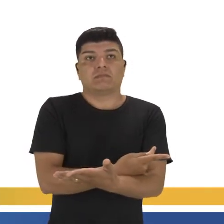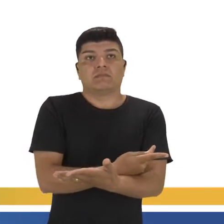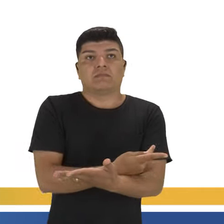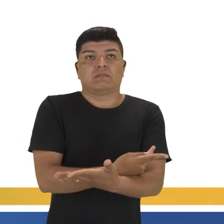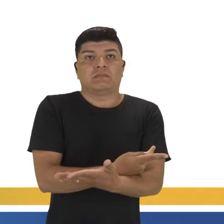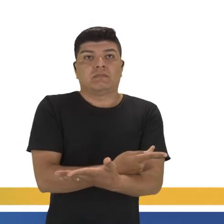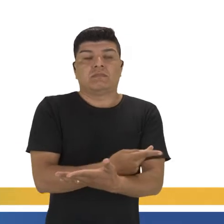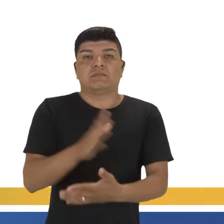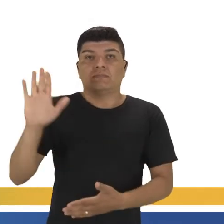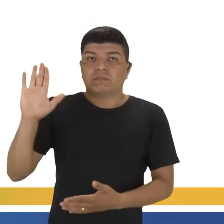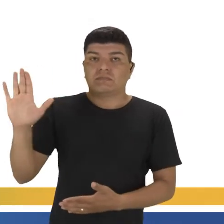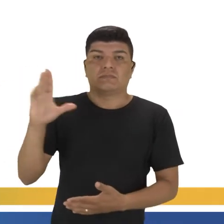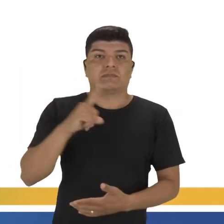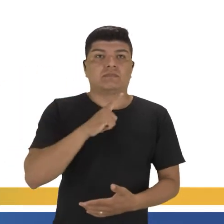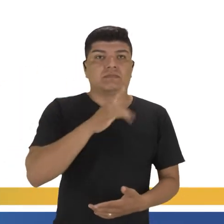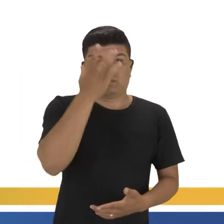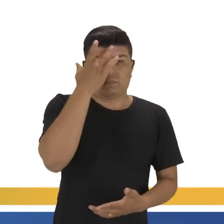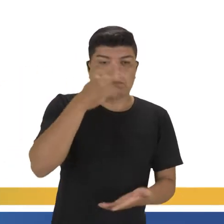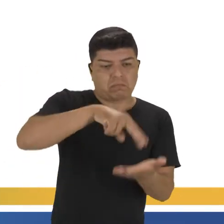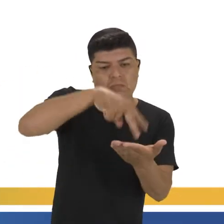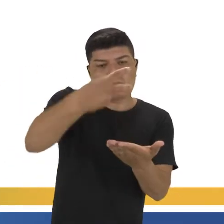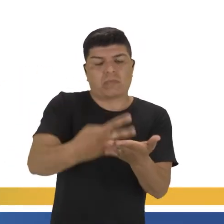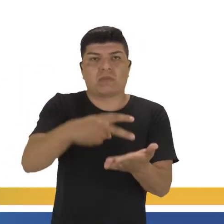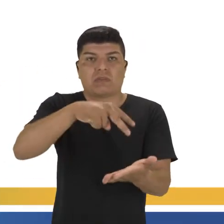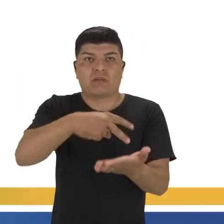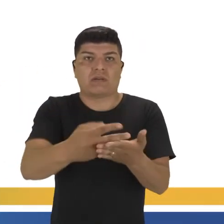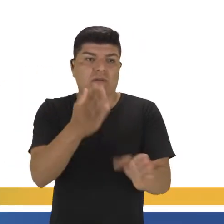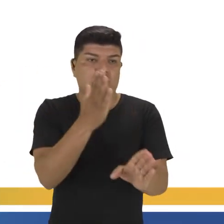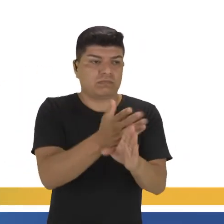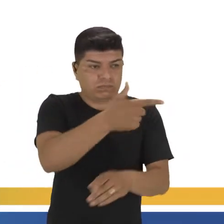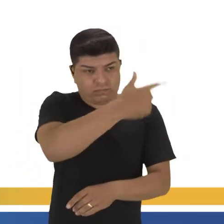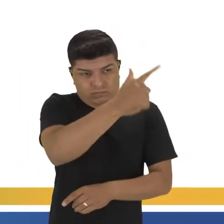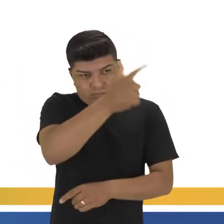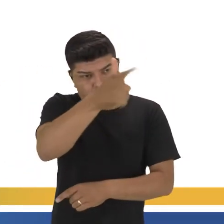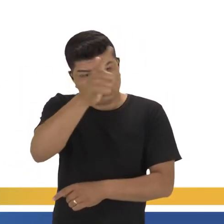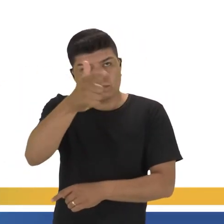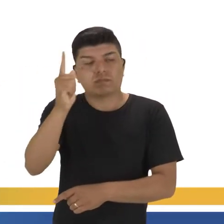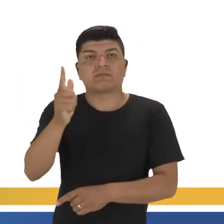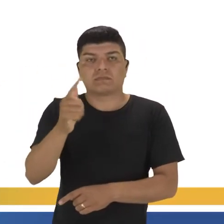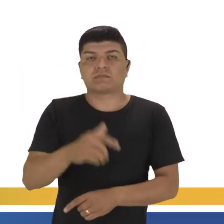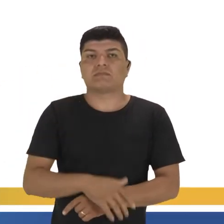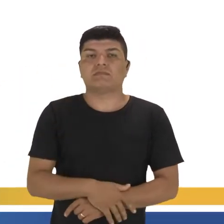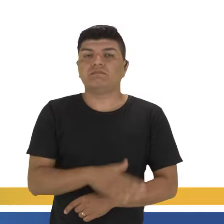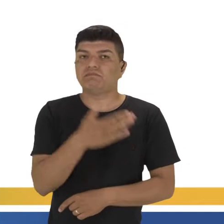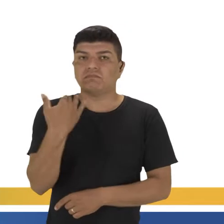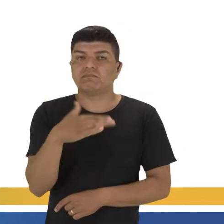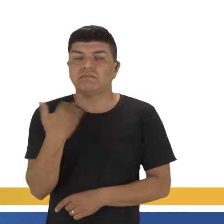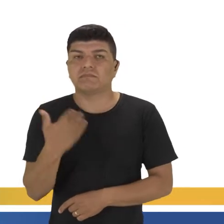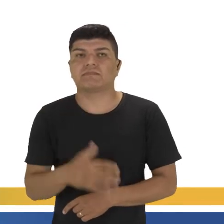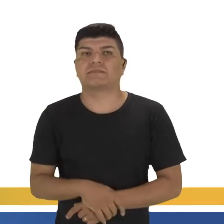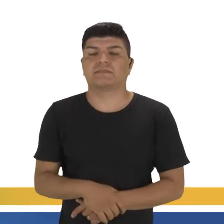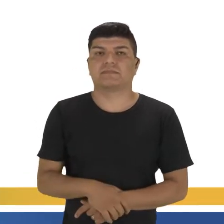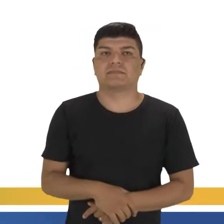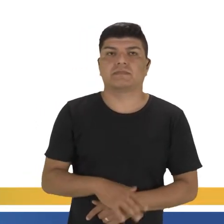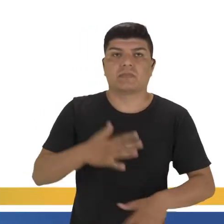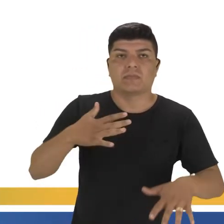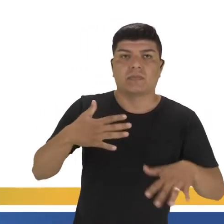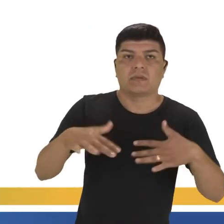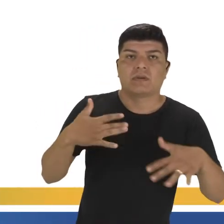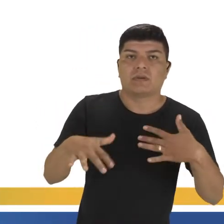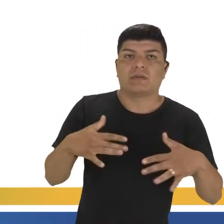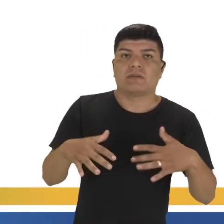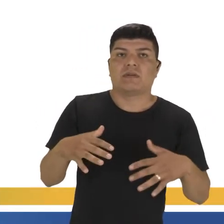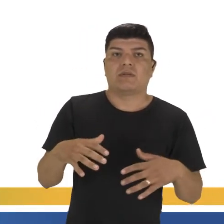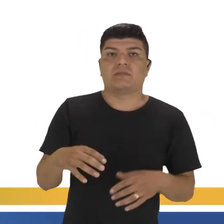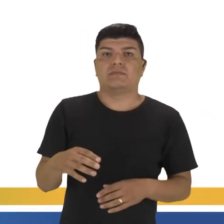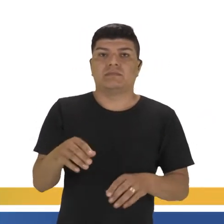Tem a imagem lateral. As pessoas caindo realmente foram alvejadas a tiro. Olha aí no segundo ponto. Manifesto